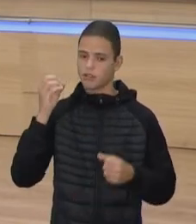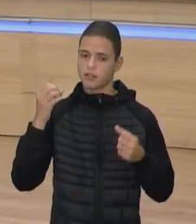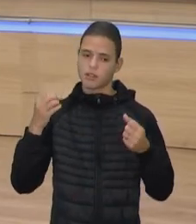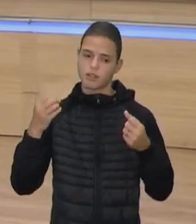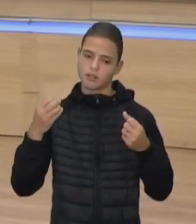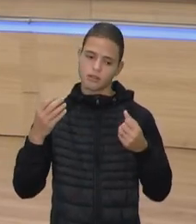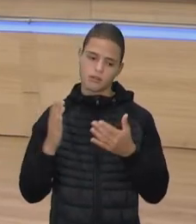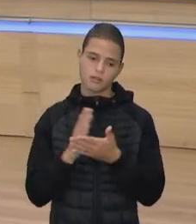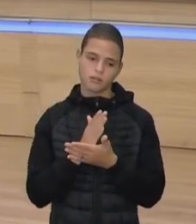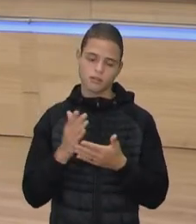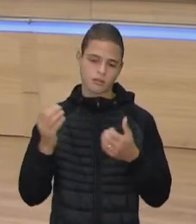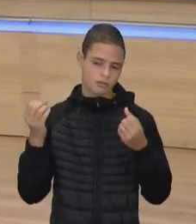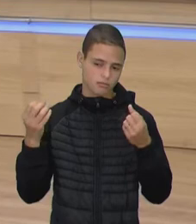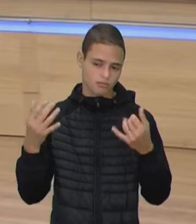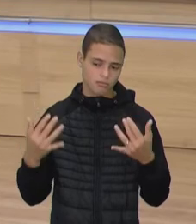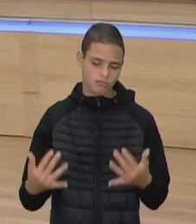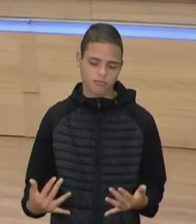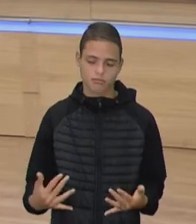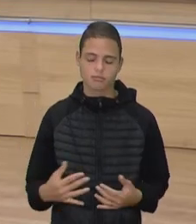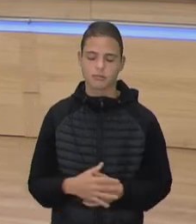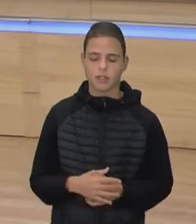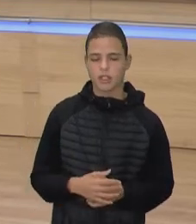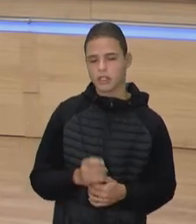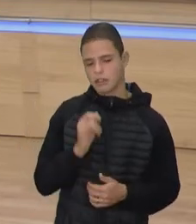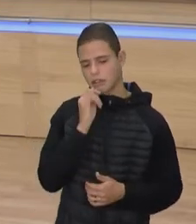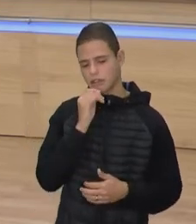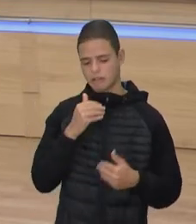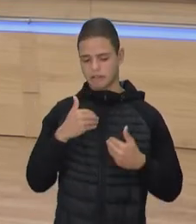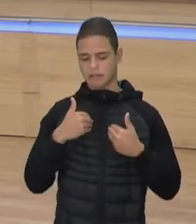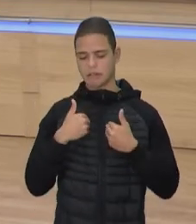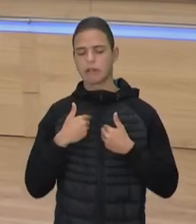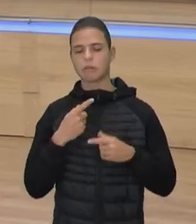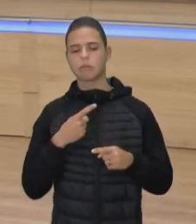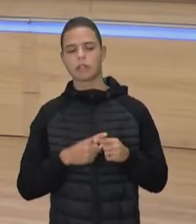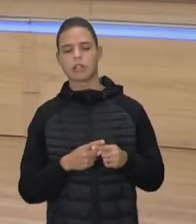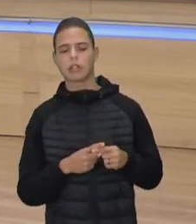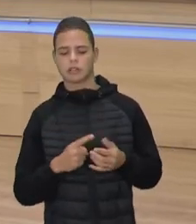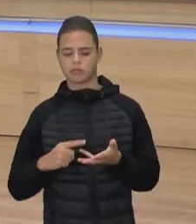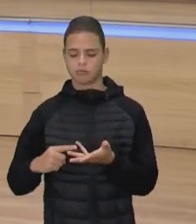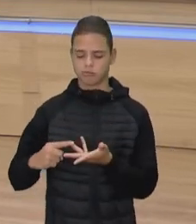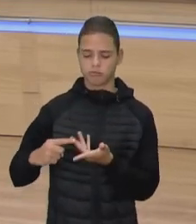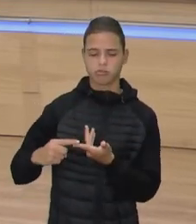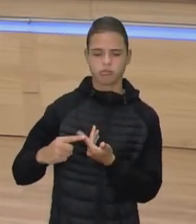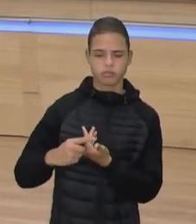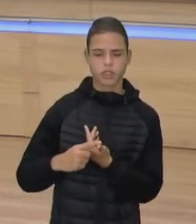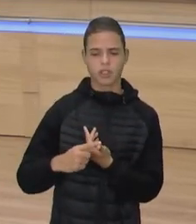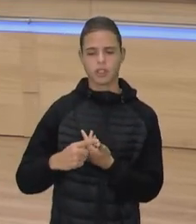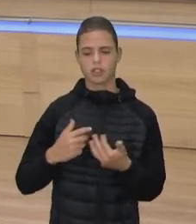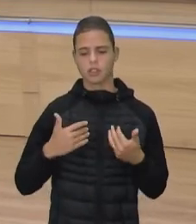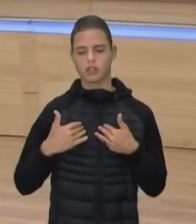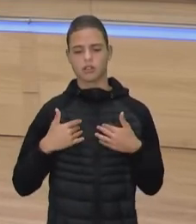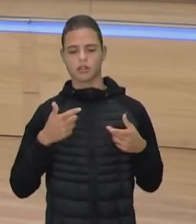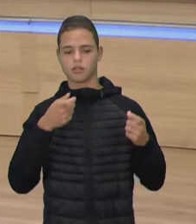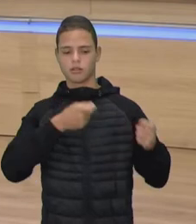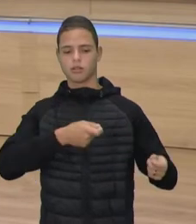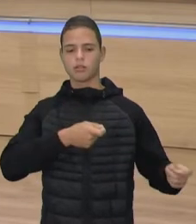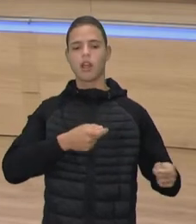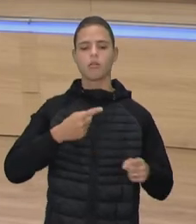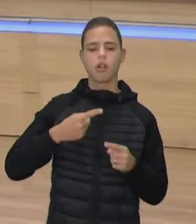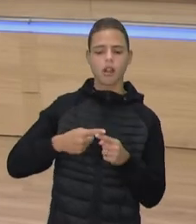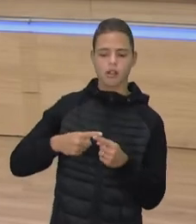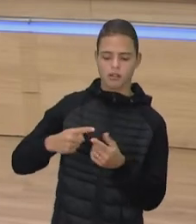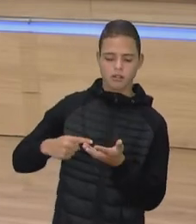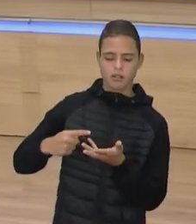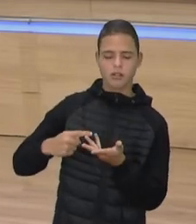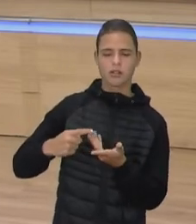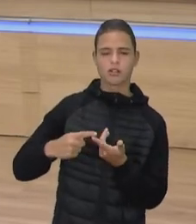justificativas para legitimar esse tipo de dominação, né? Então, uma justificativa que é muito